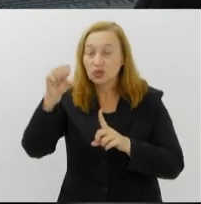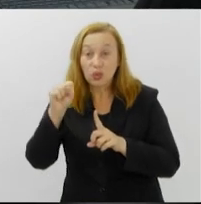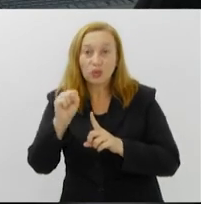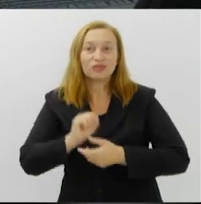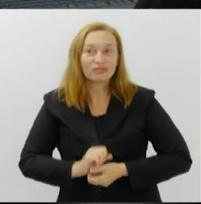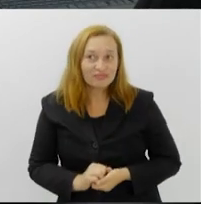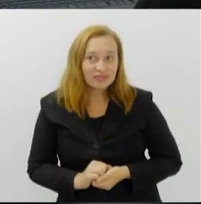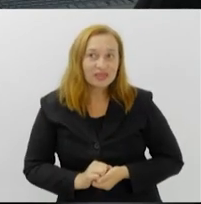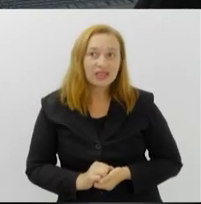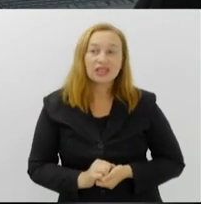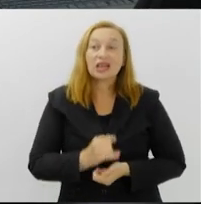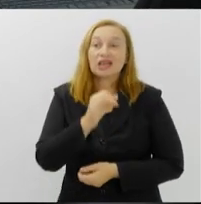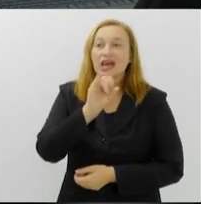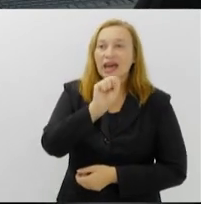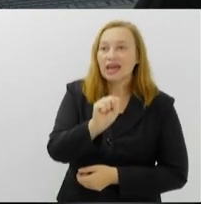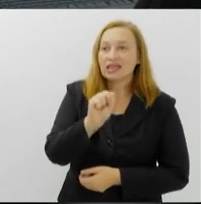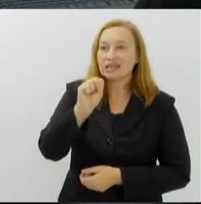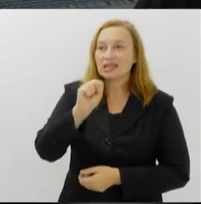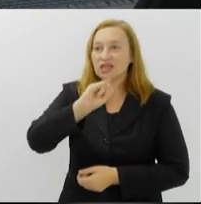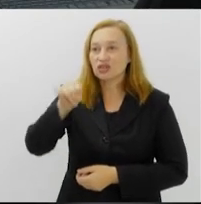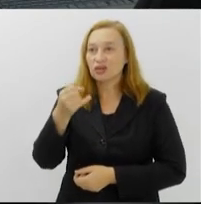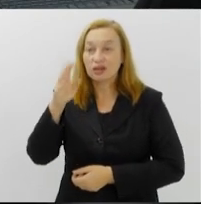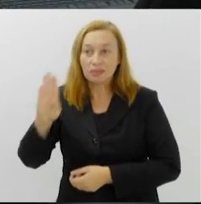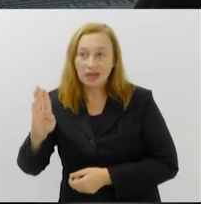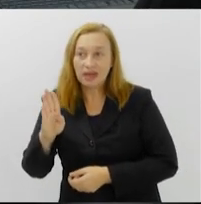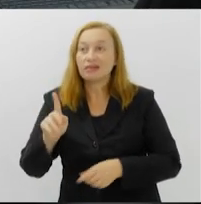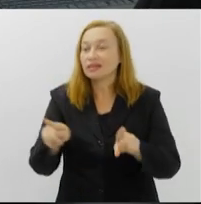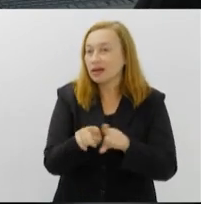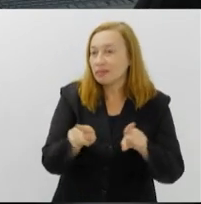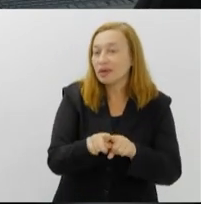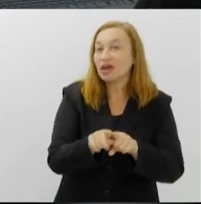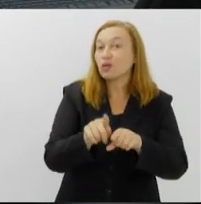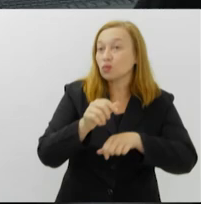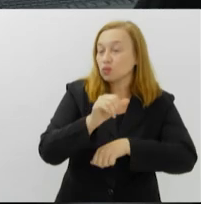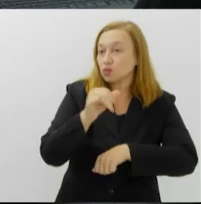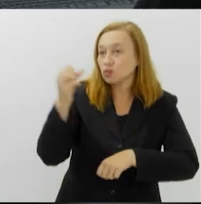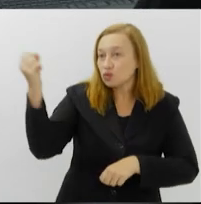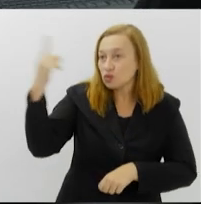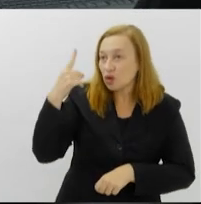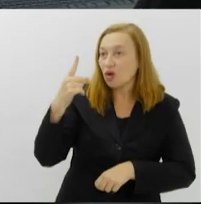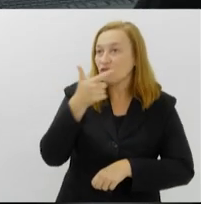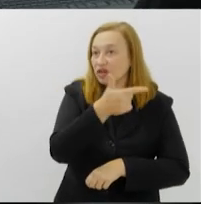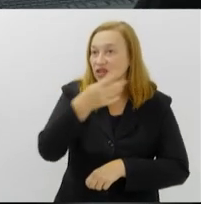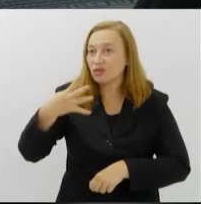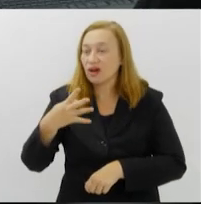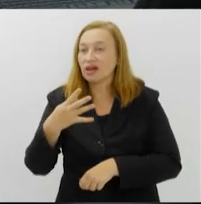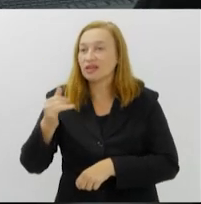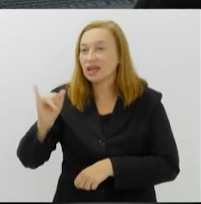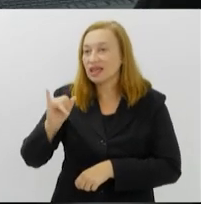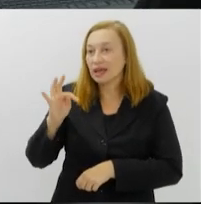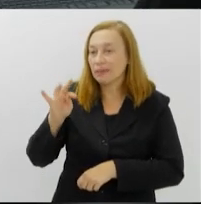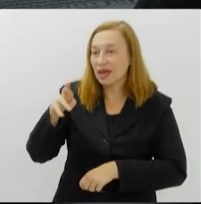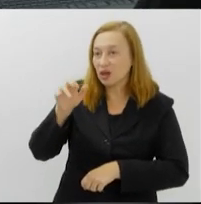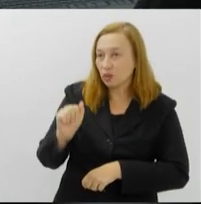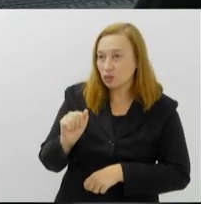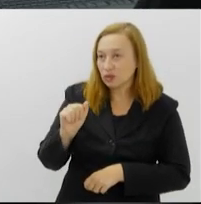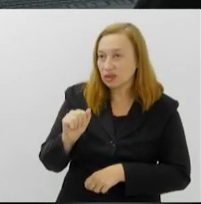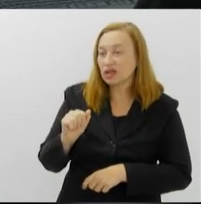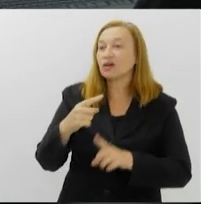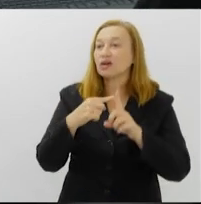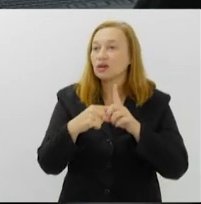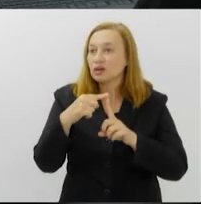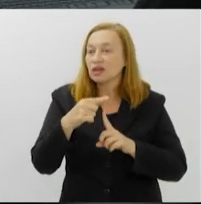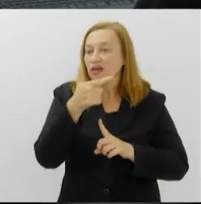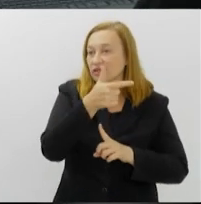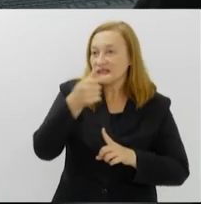graus nesse momento. São João da Barra também com sol, 24 graus. Itaperuna, 27 graus nesse momento, céu limpo, também com